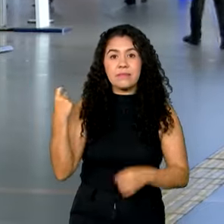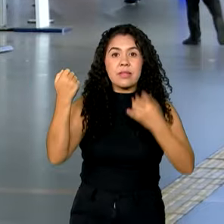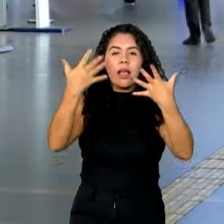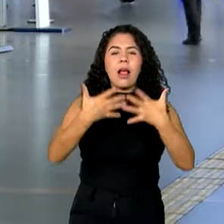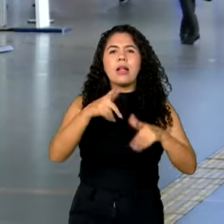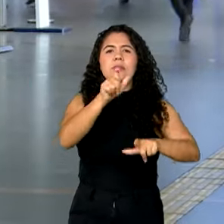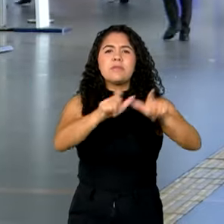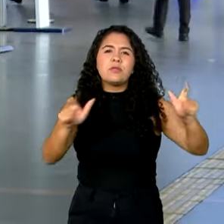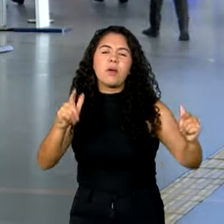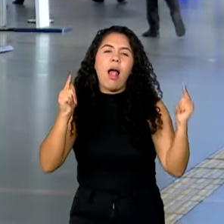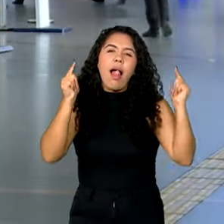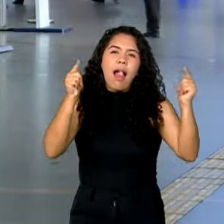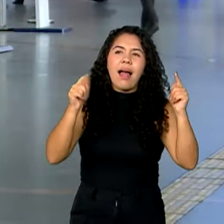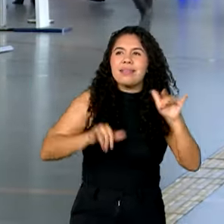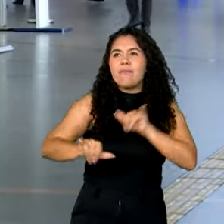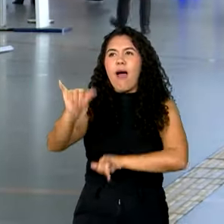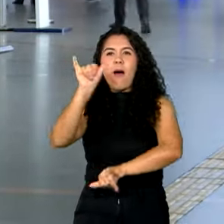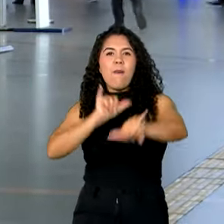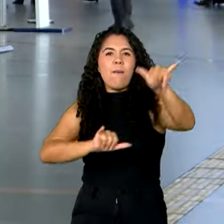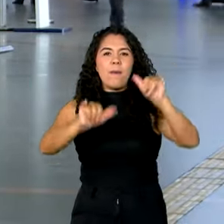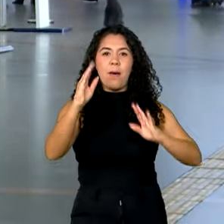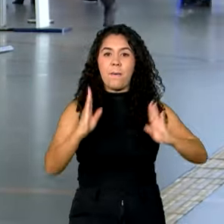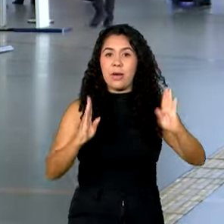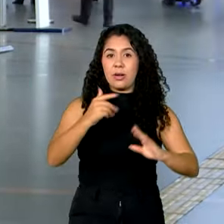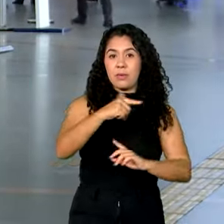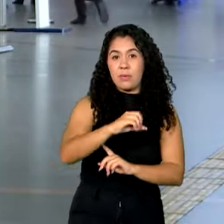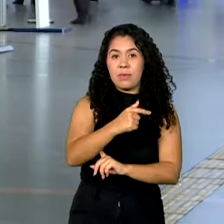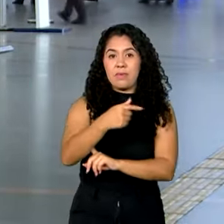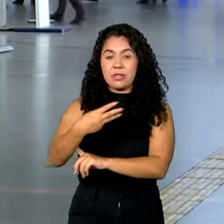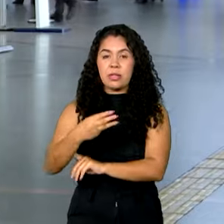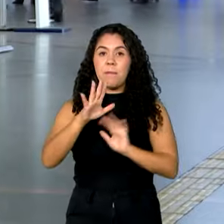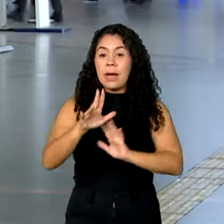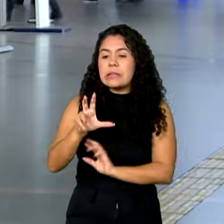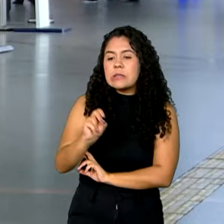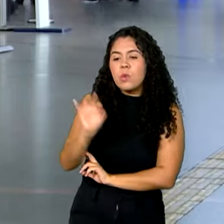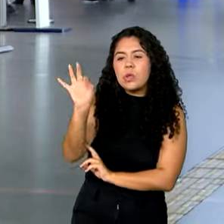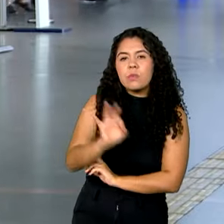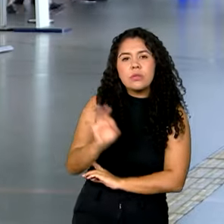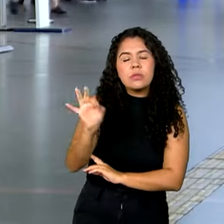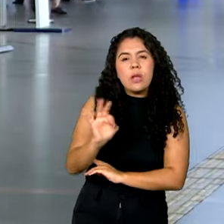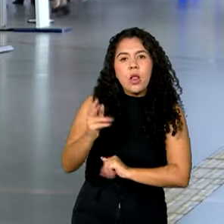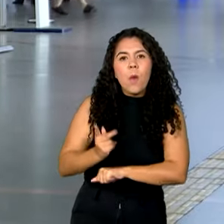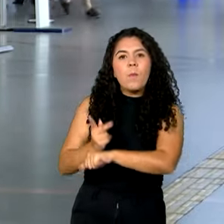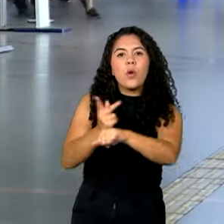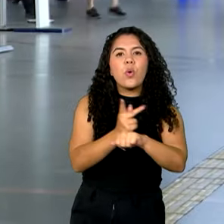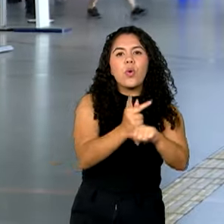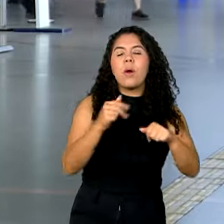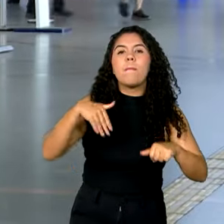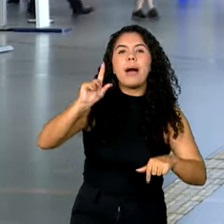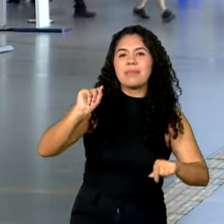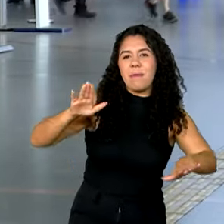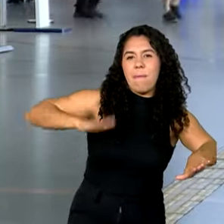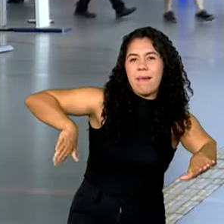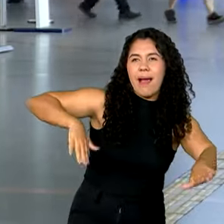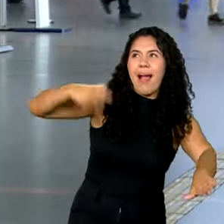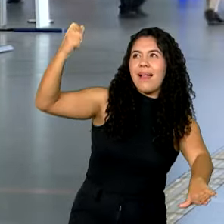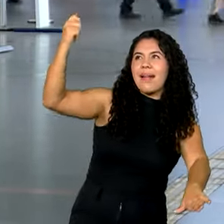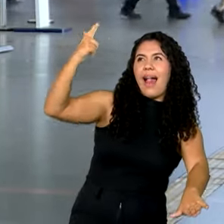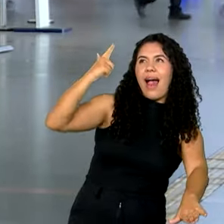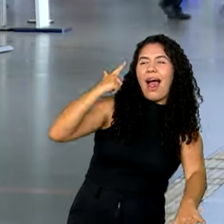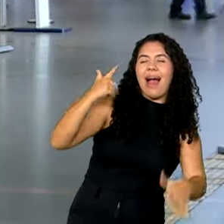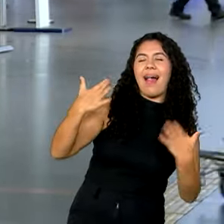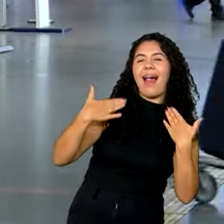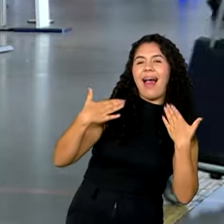a lazer em 2023, quase metade delas procuraram destinos com sol e praia. 22%